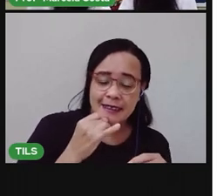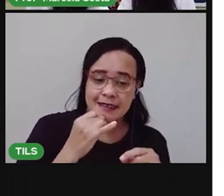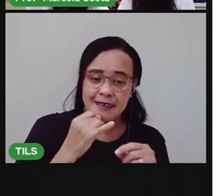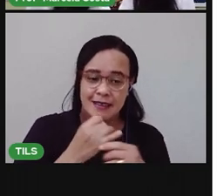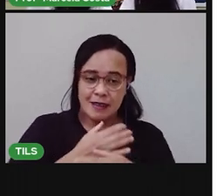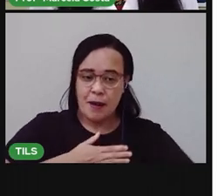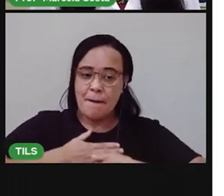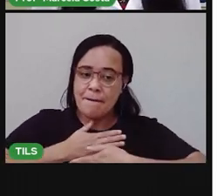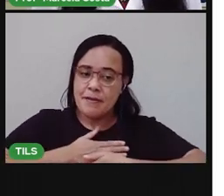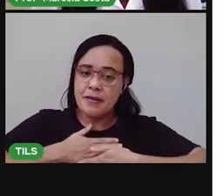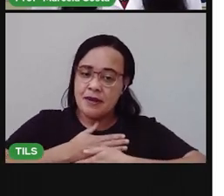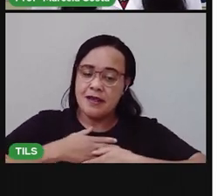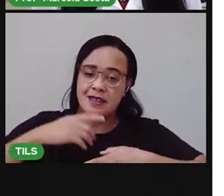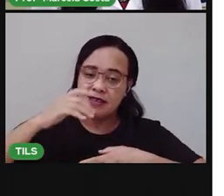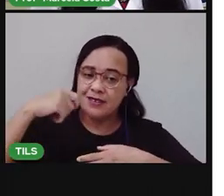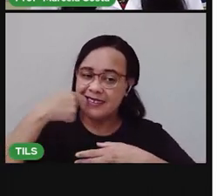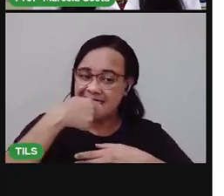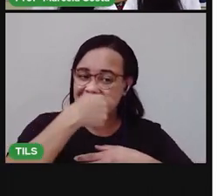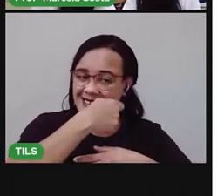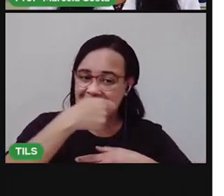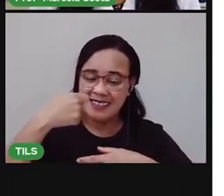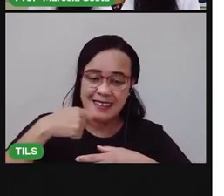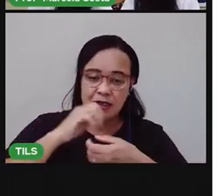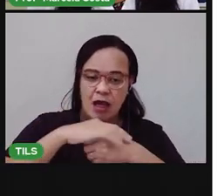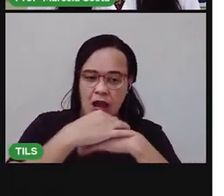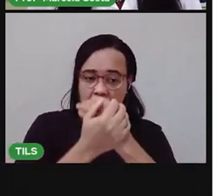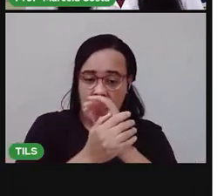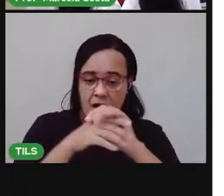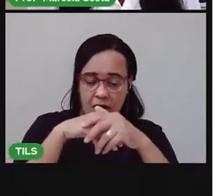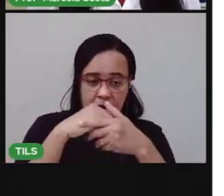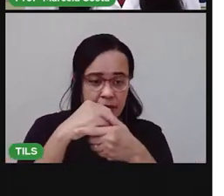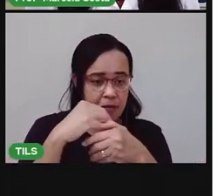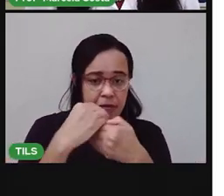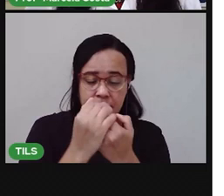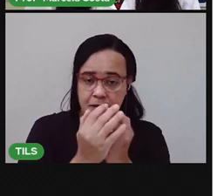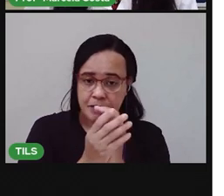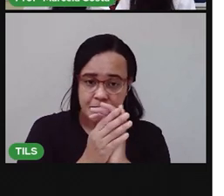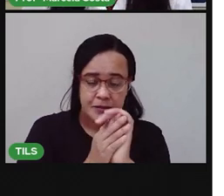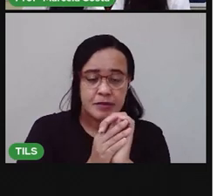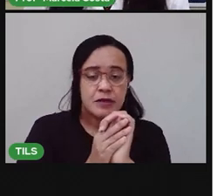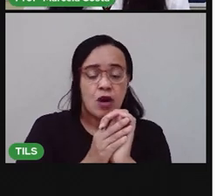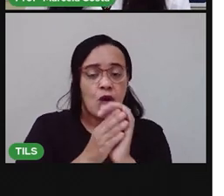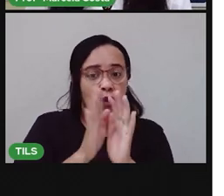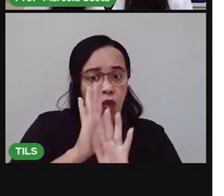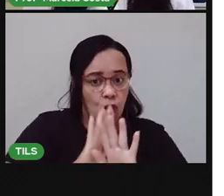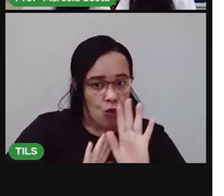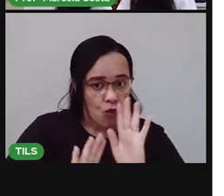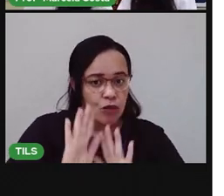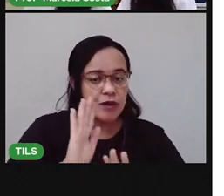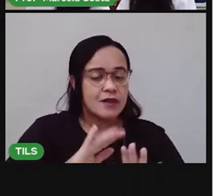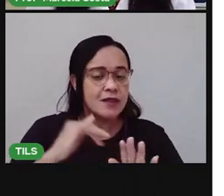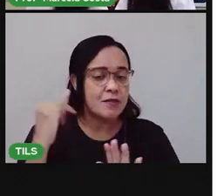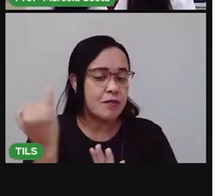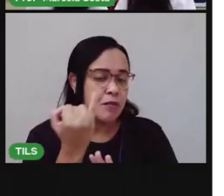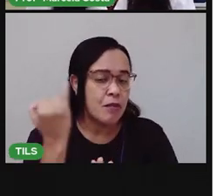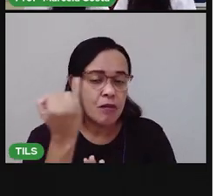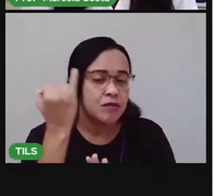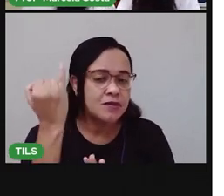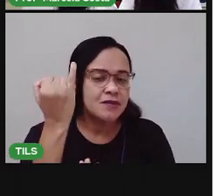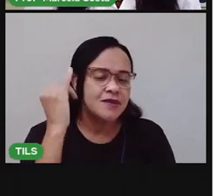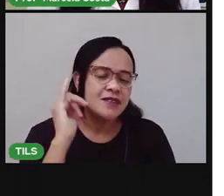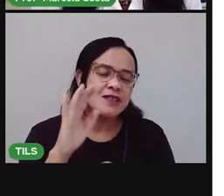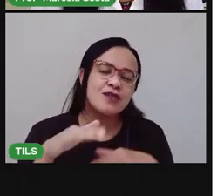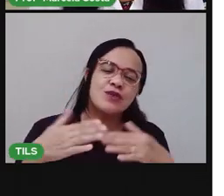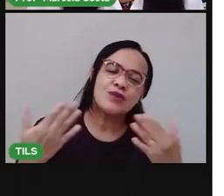escovar os dentes. Lavar as mãos. Esses cuidados de higiene são muito importantes.